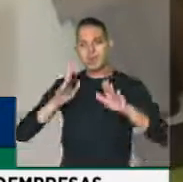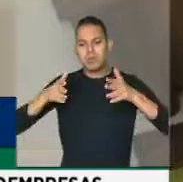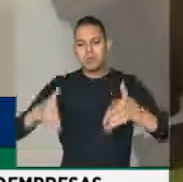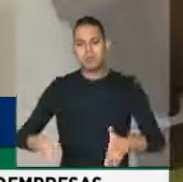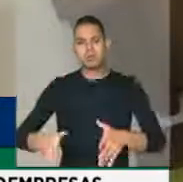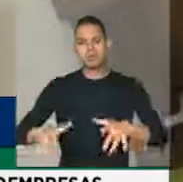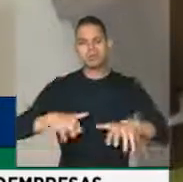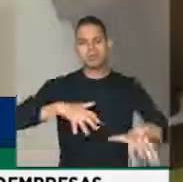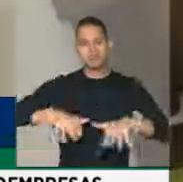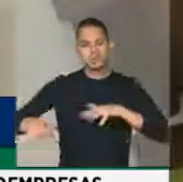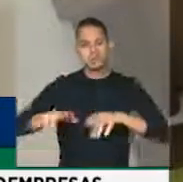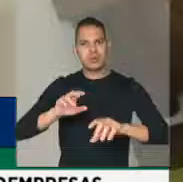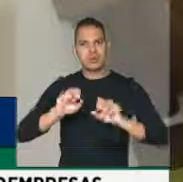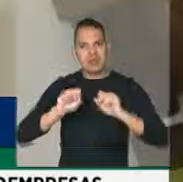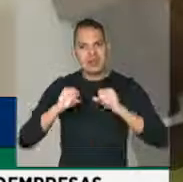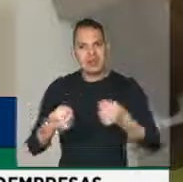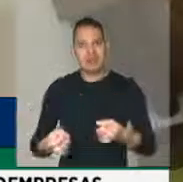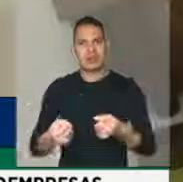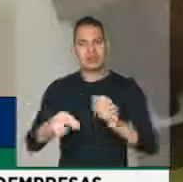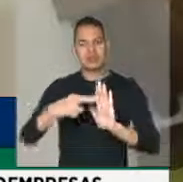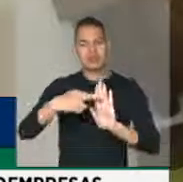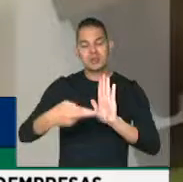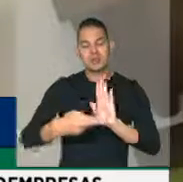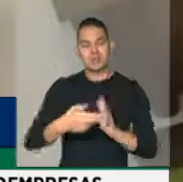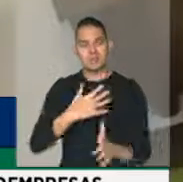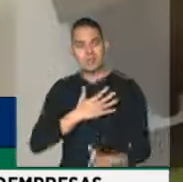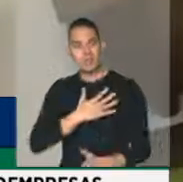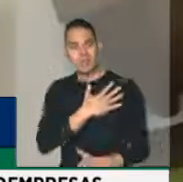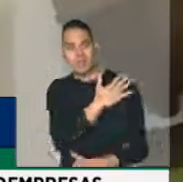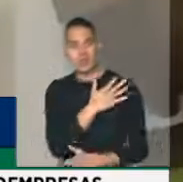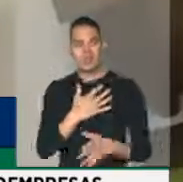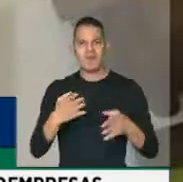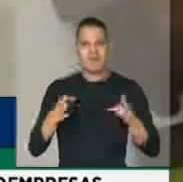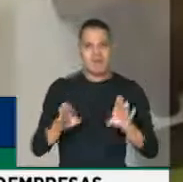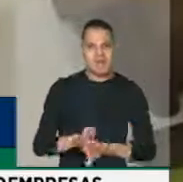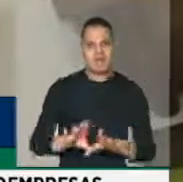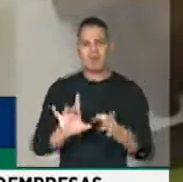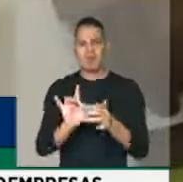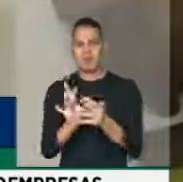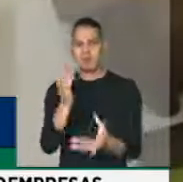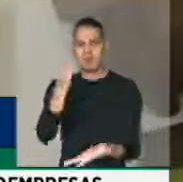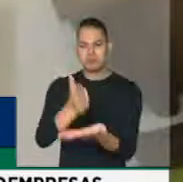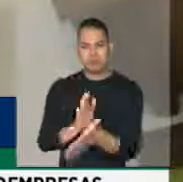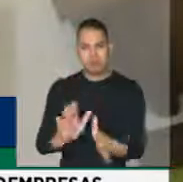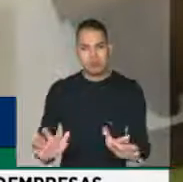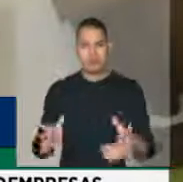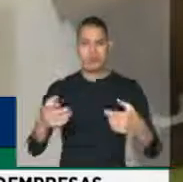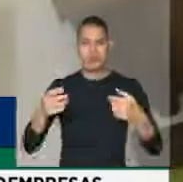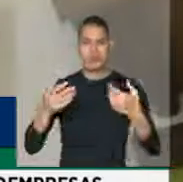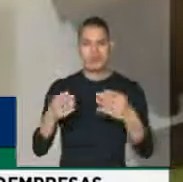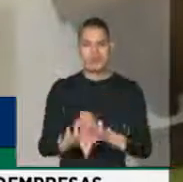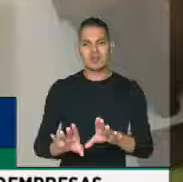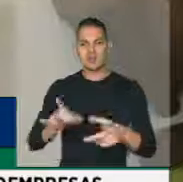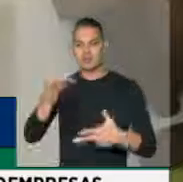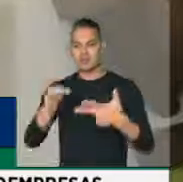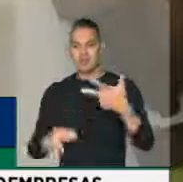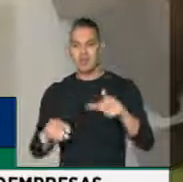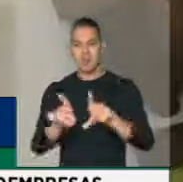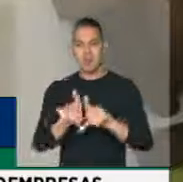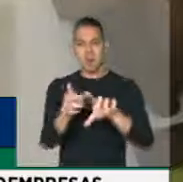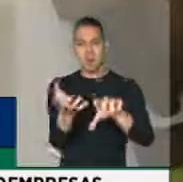a defesa de um regime militar, a defesa do fechamento do fim da democracia e do fechamento do judiciário do Congresso Nacional.